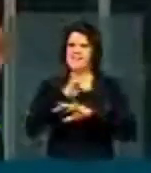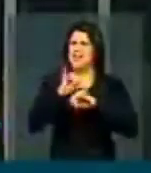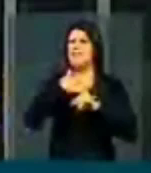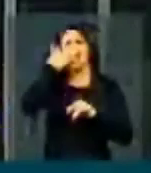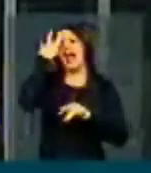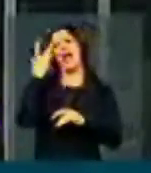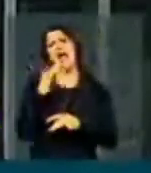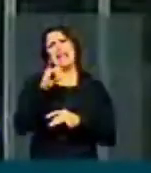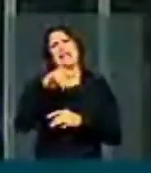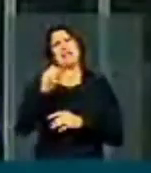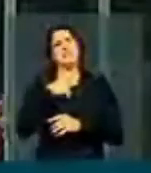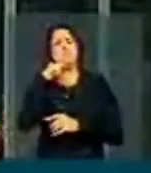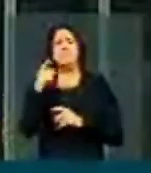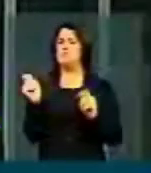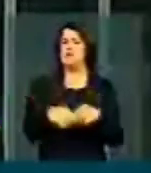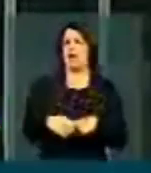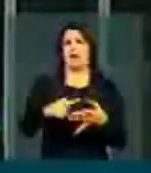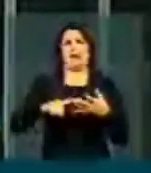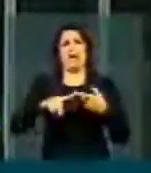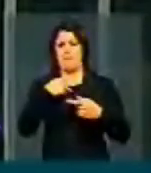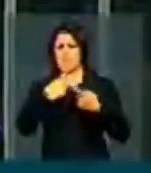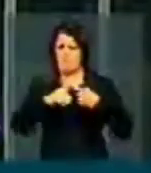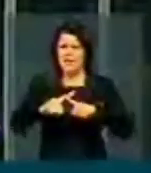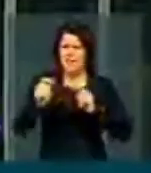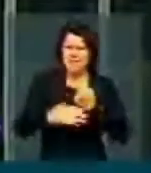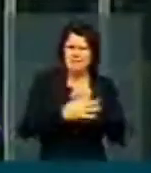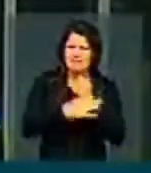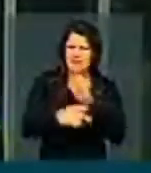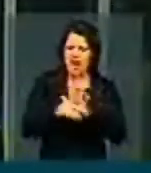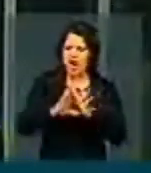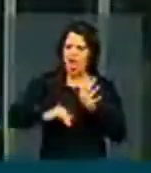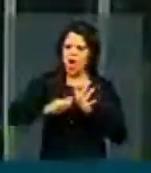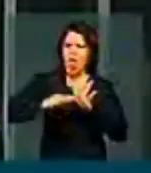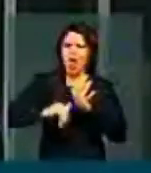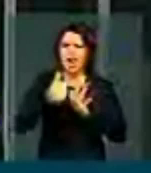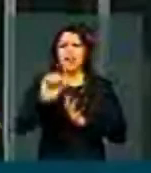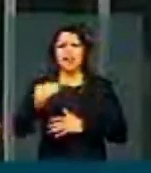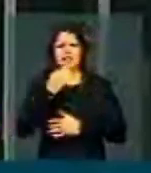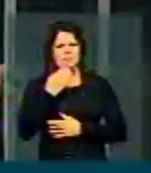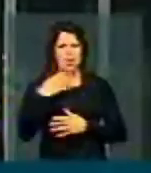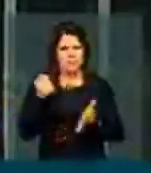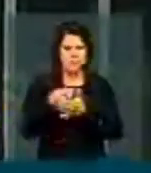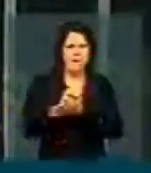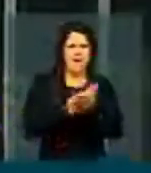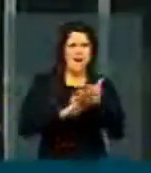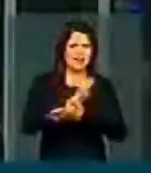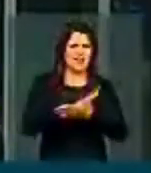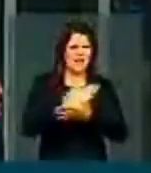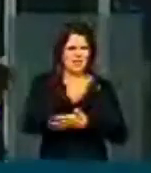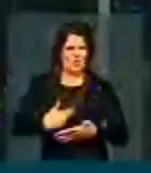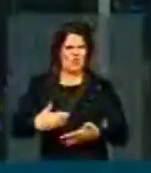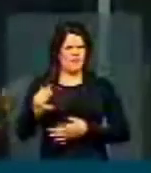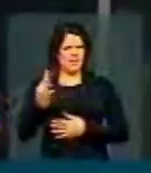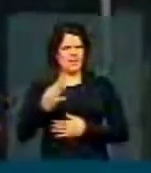A Previdência não se sustenta. Ora, mas se sustenta com a gatunagem de 10 bilhões que não estão na mão da Previdência,